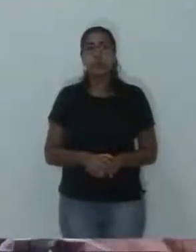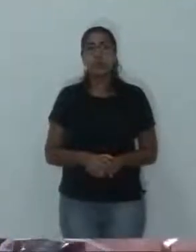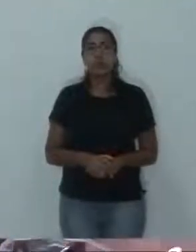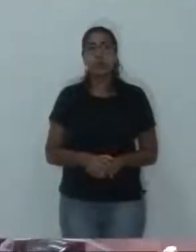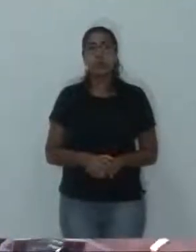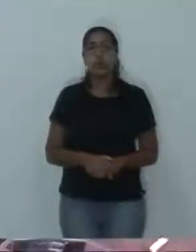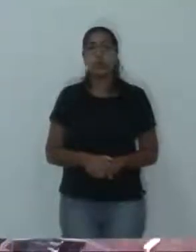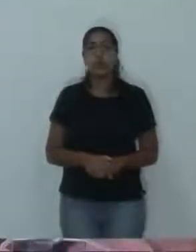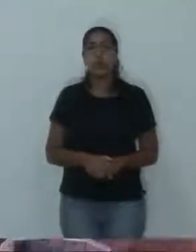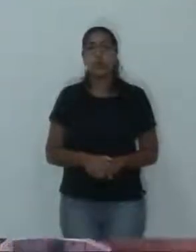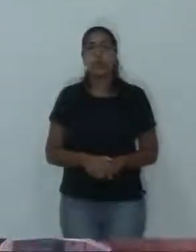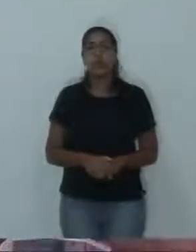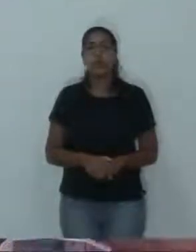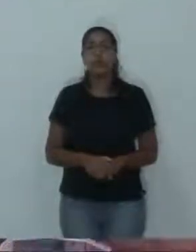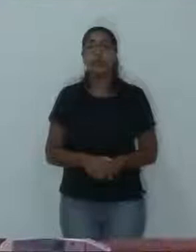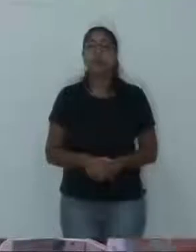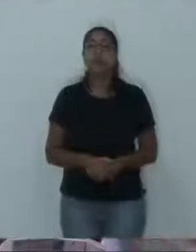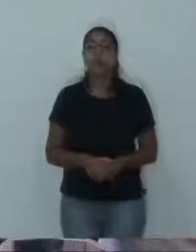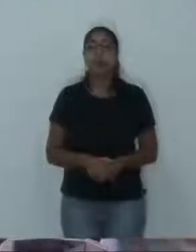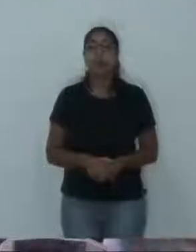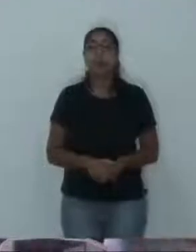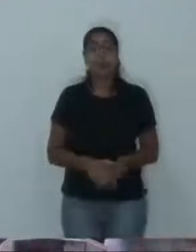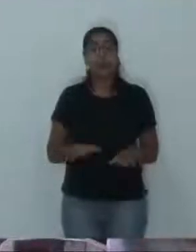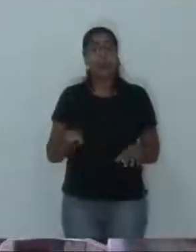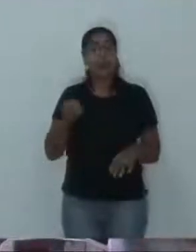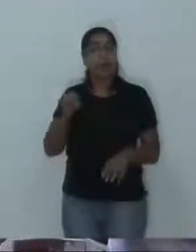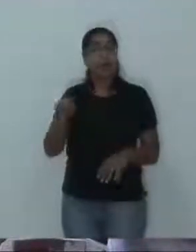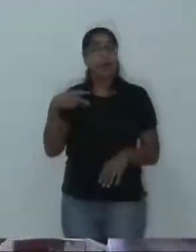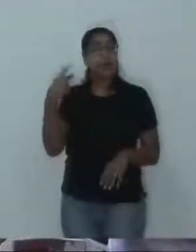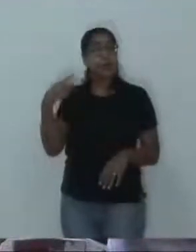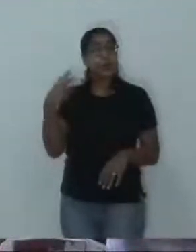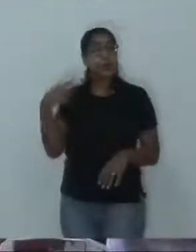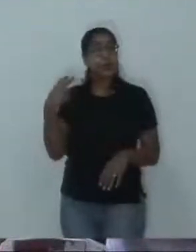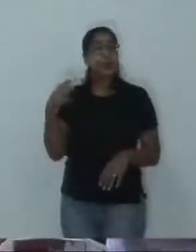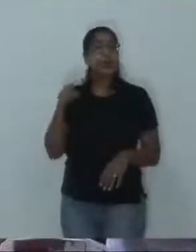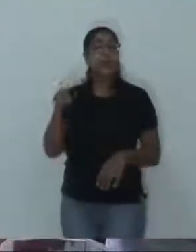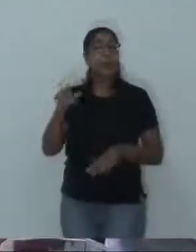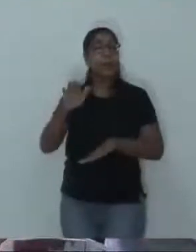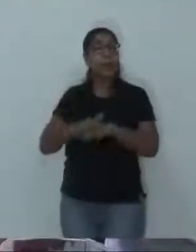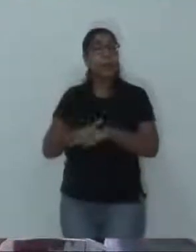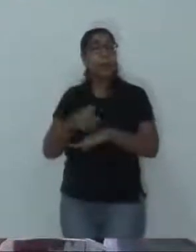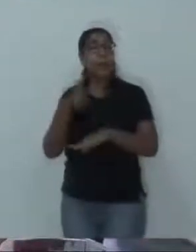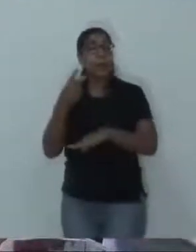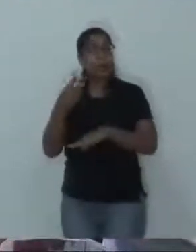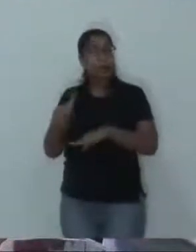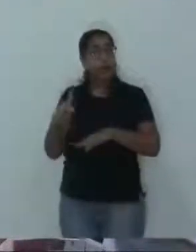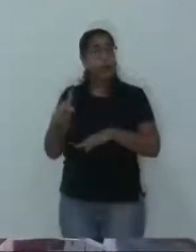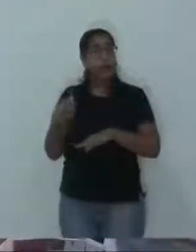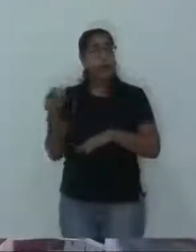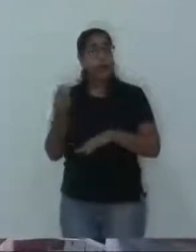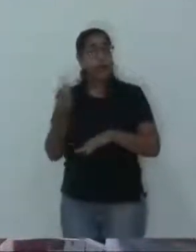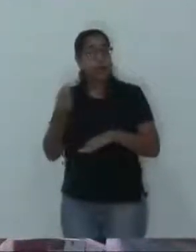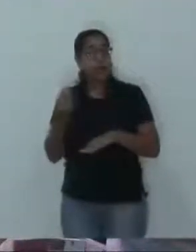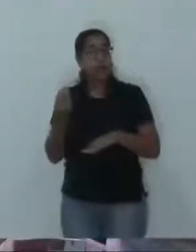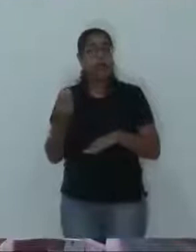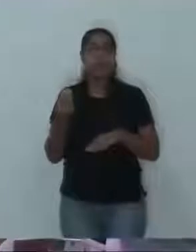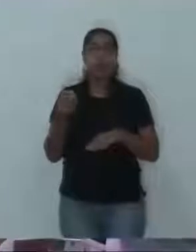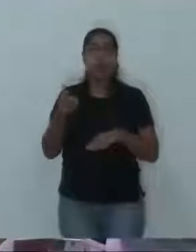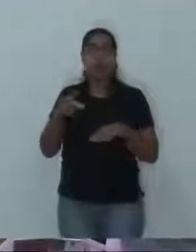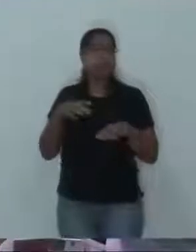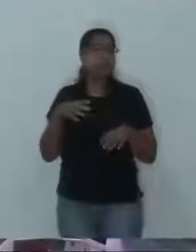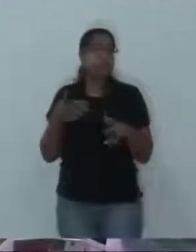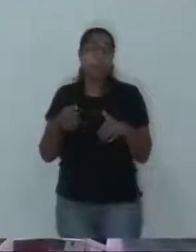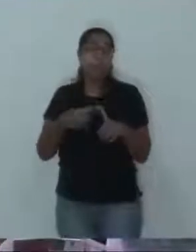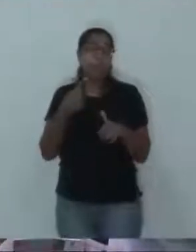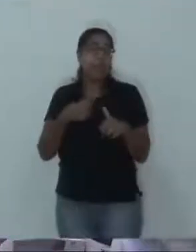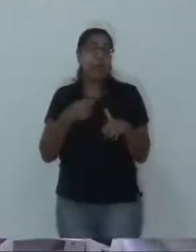Começo pela sindicância. Realmente, ele provocou essa sindicância, com o presidente, e serão tomadas as medidas